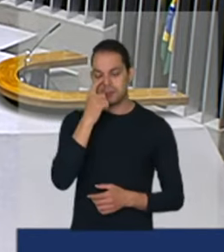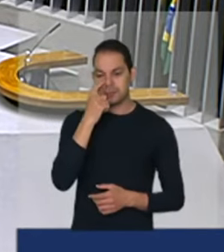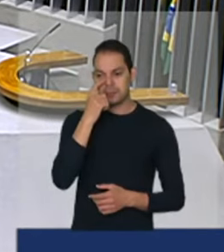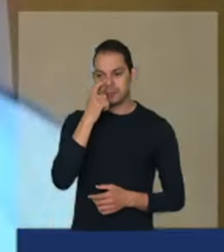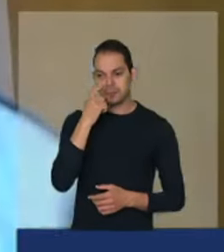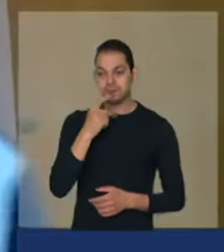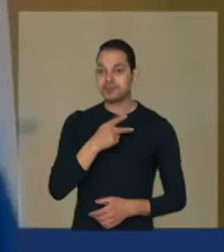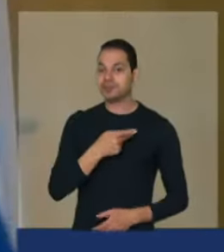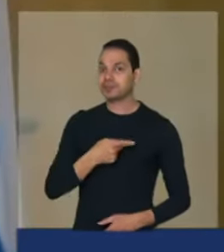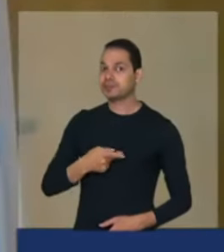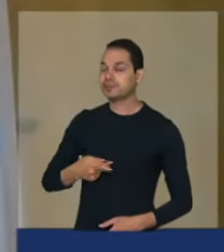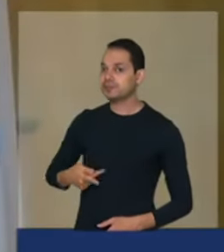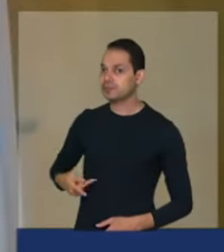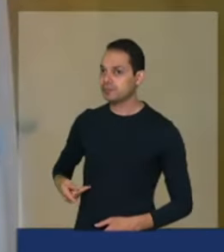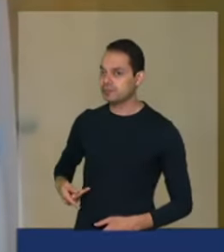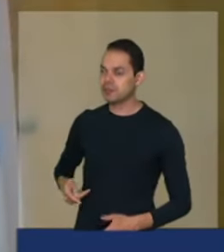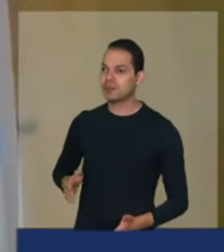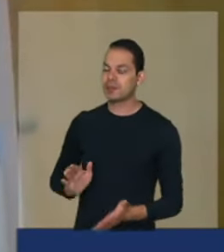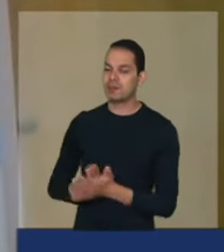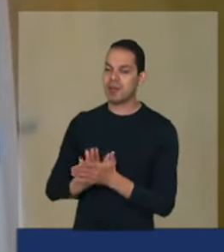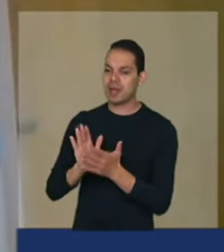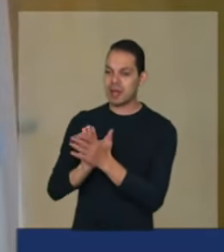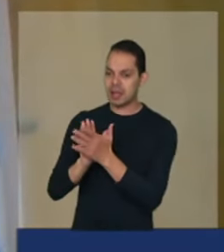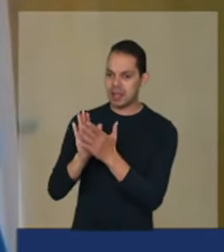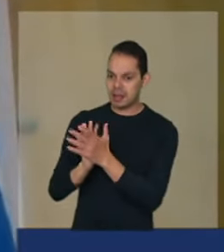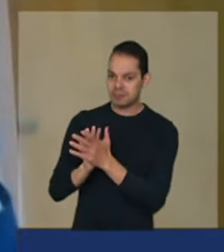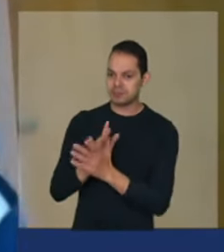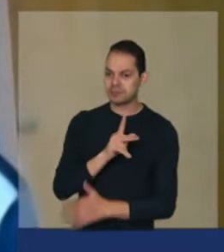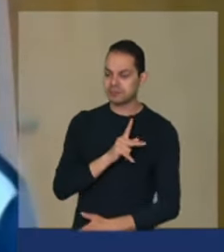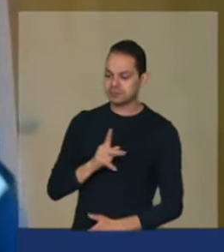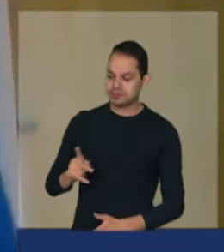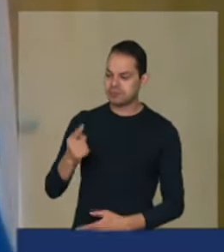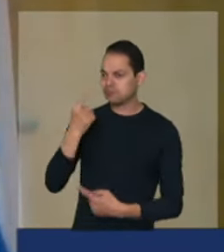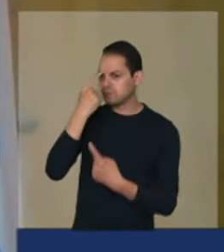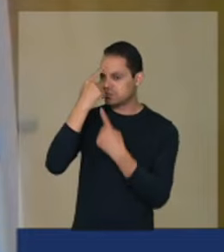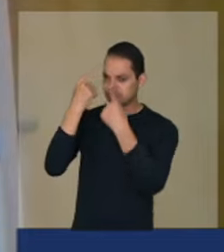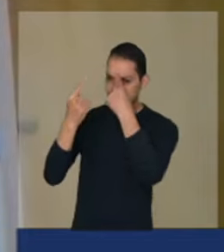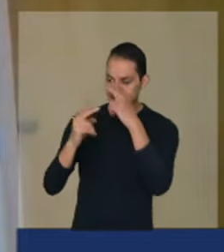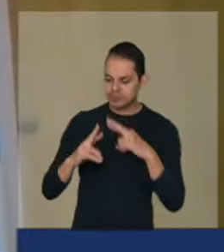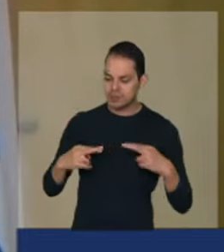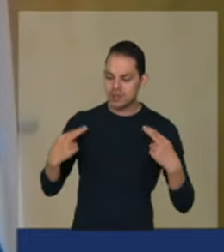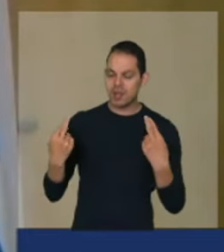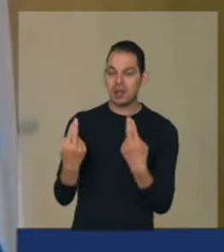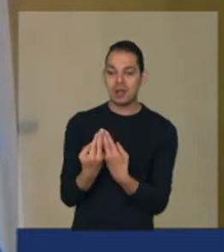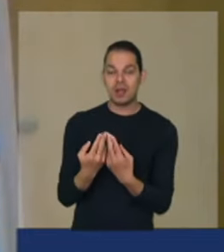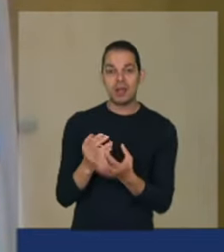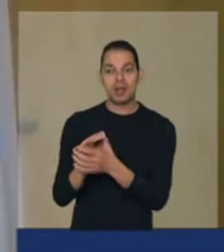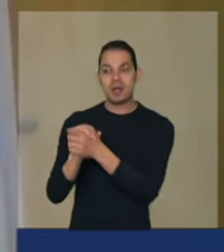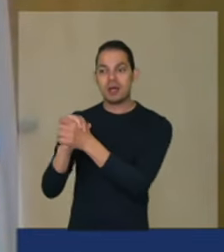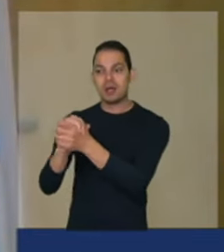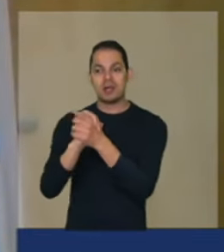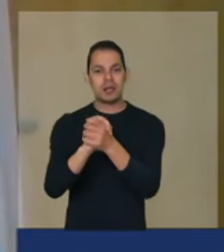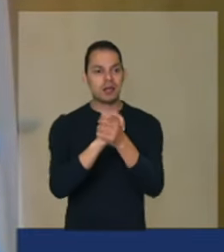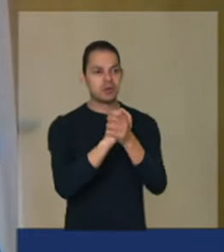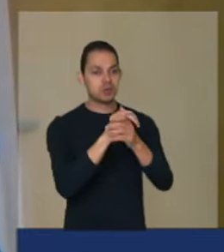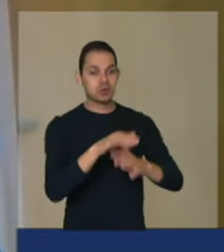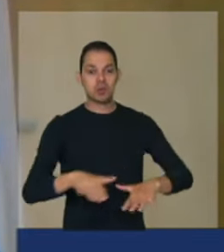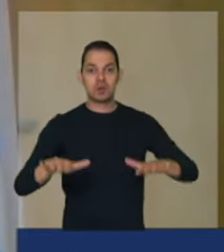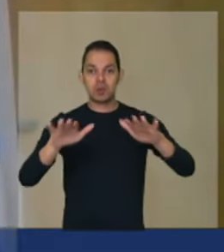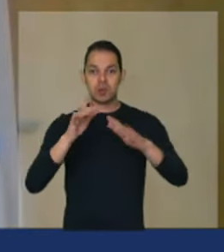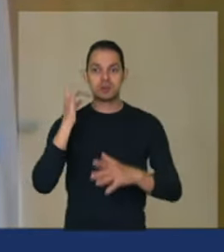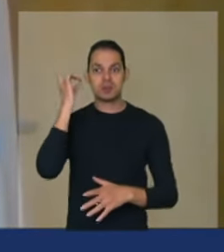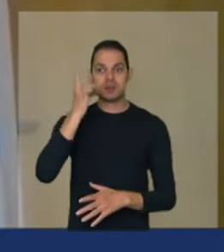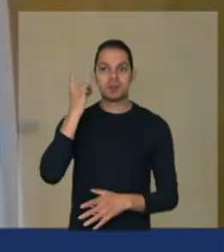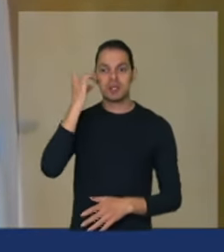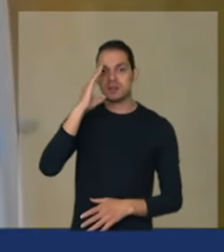primeiro parabéns pela iniciativa eu saúdo a todos os deputados mas especialmente a todos aqueles e aquelas